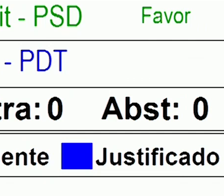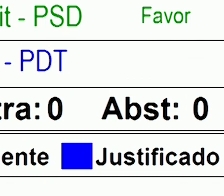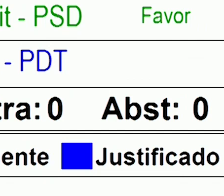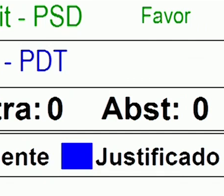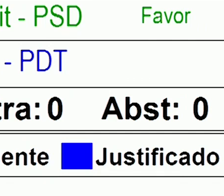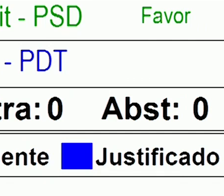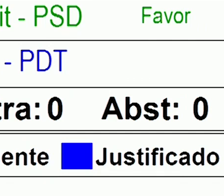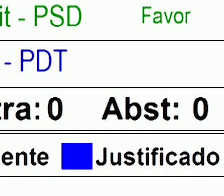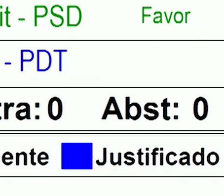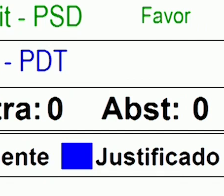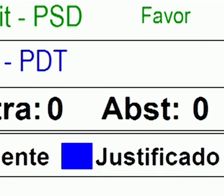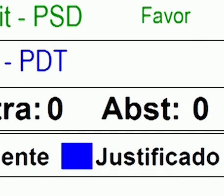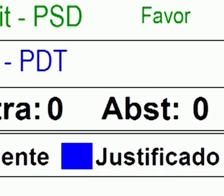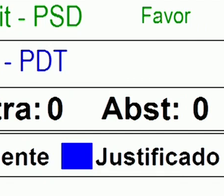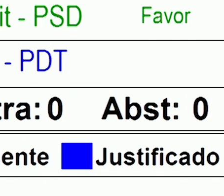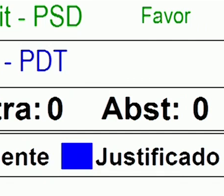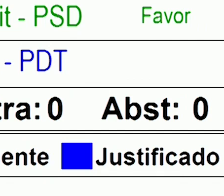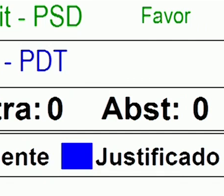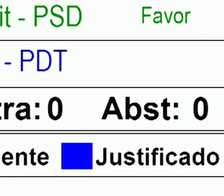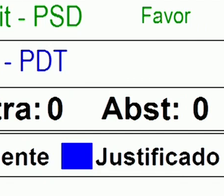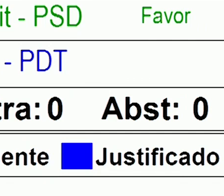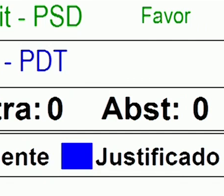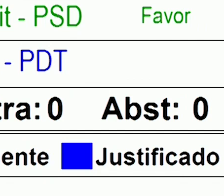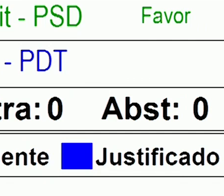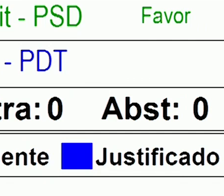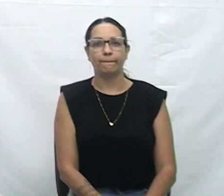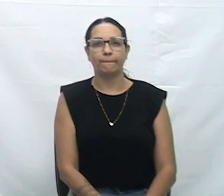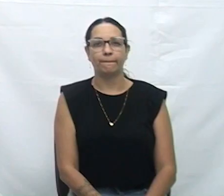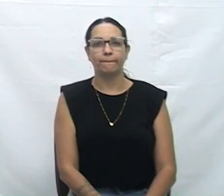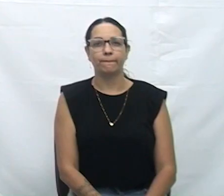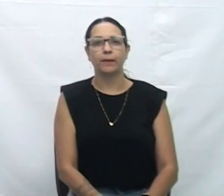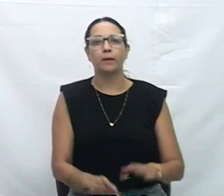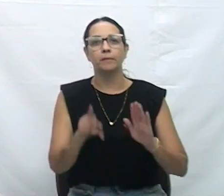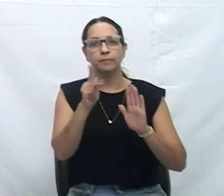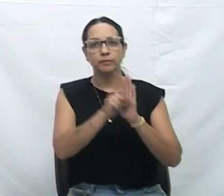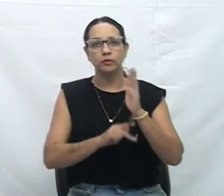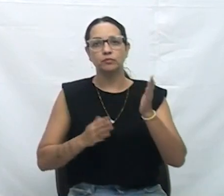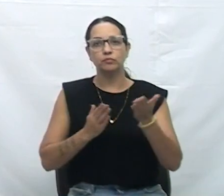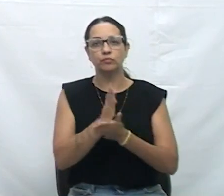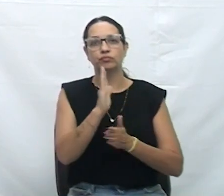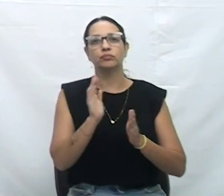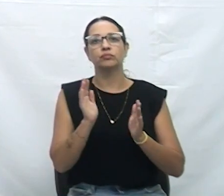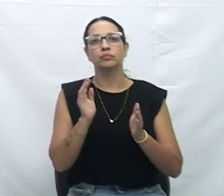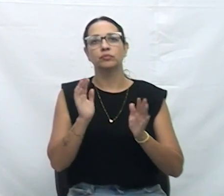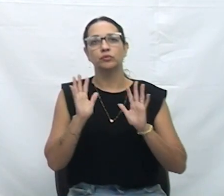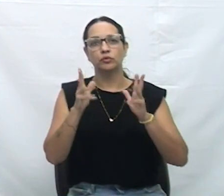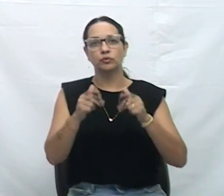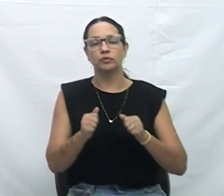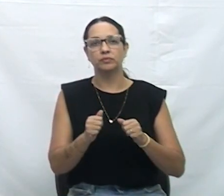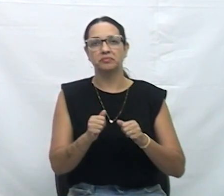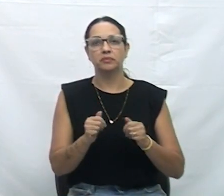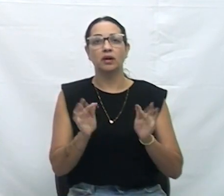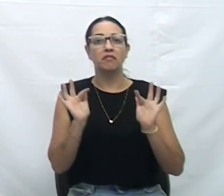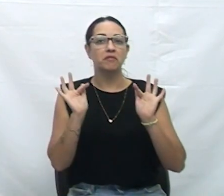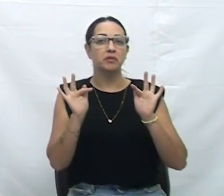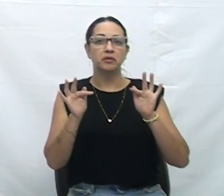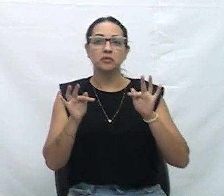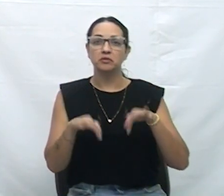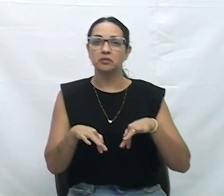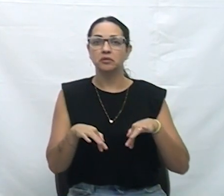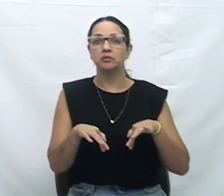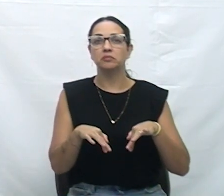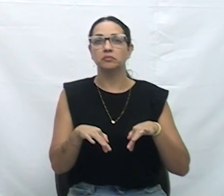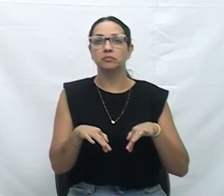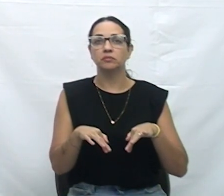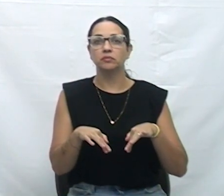Projeto foi aprovado por unanimidade. Terminada a ordem do dia e não havendo mais nada a tratar,